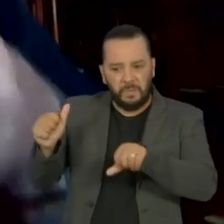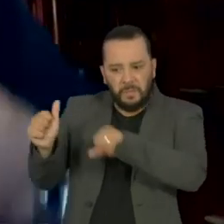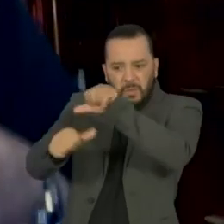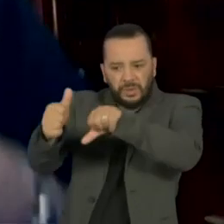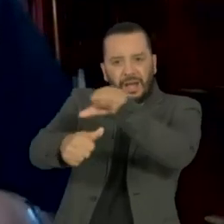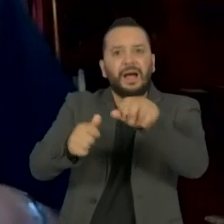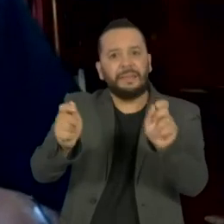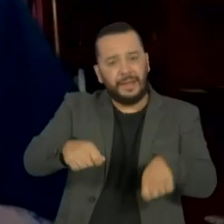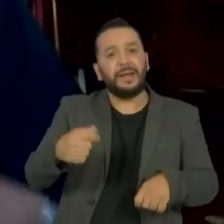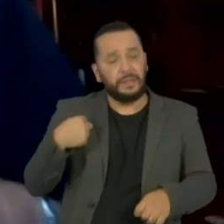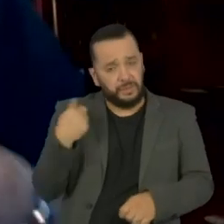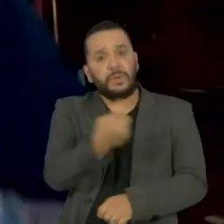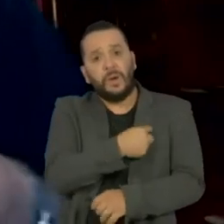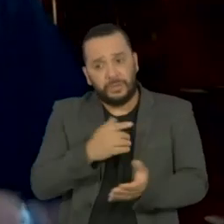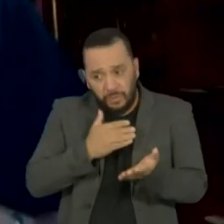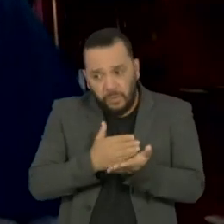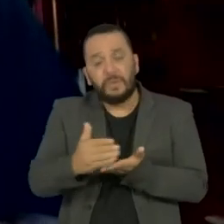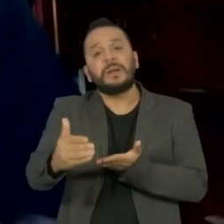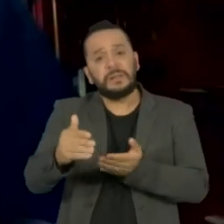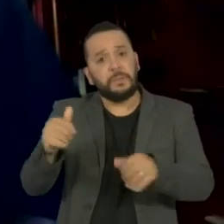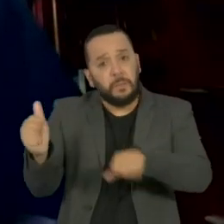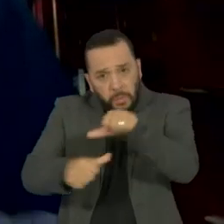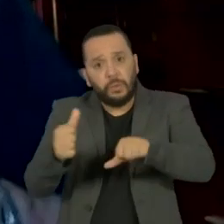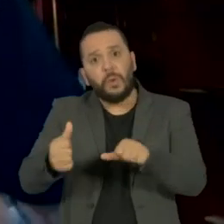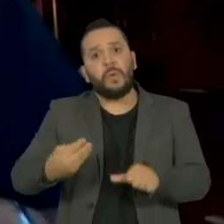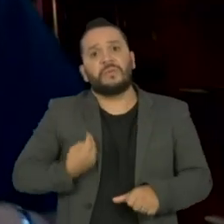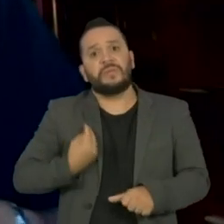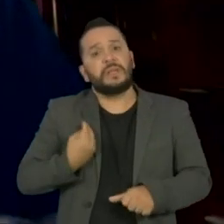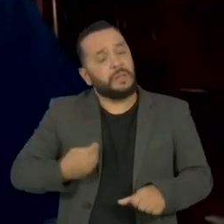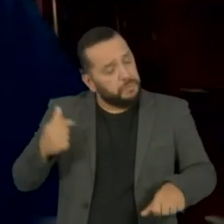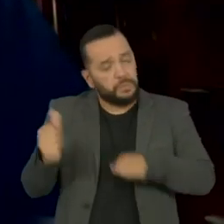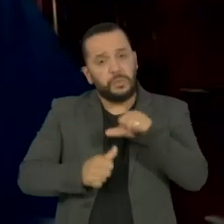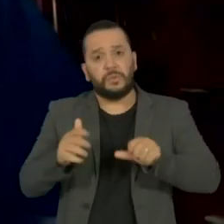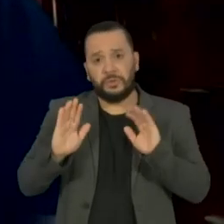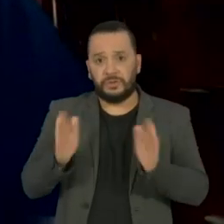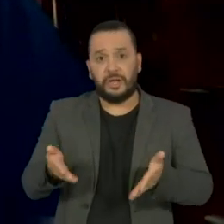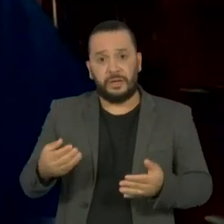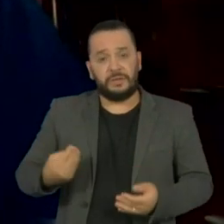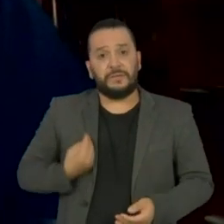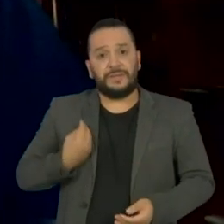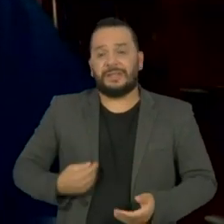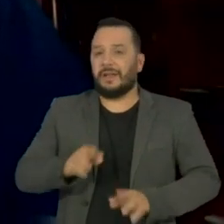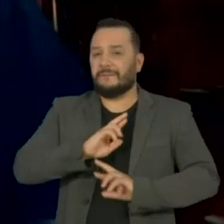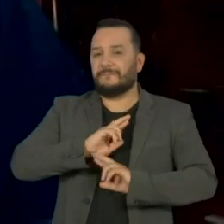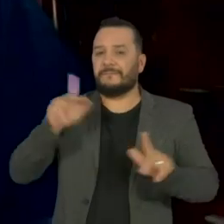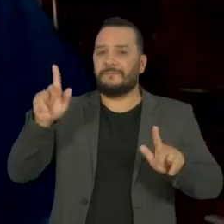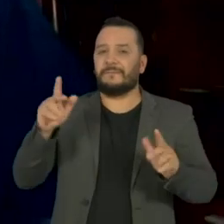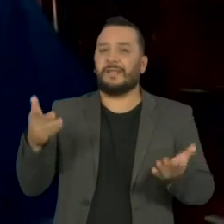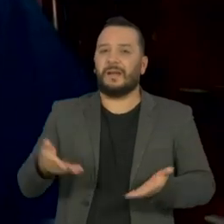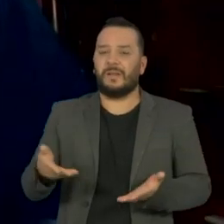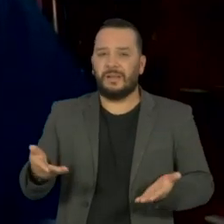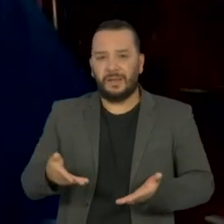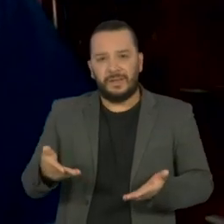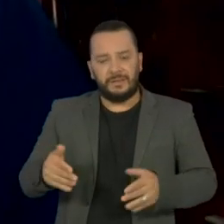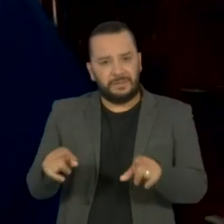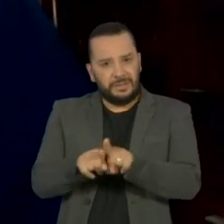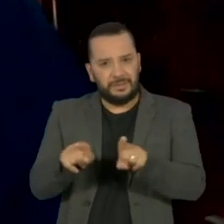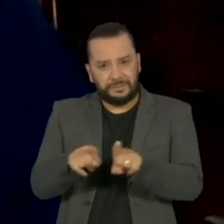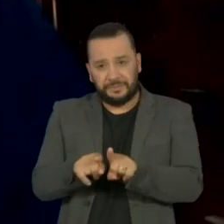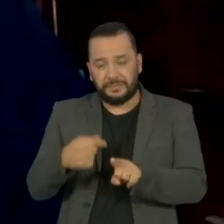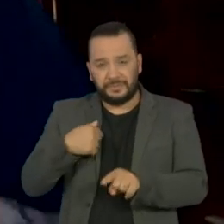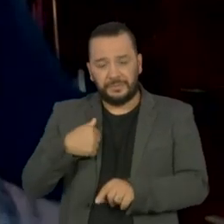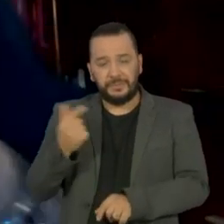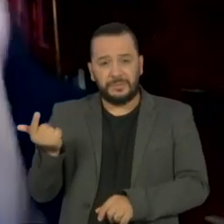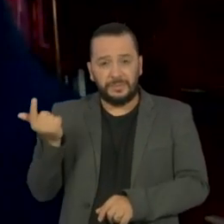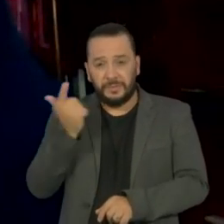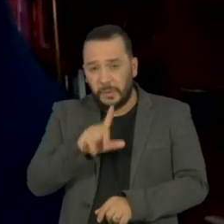nós estamos já mudando. A nossa vida mudou, é outra agora. A possibilidade de fazer isso